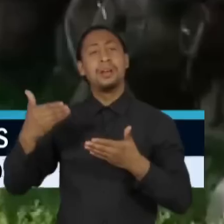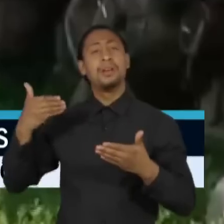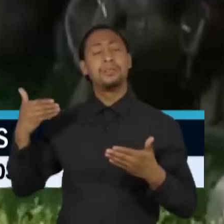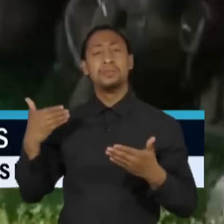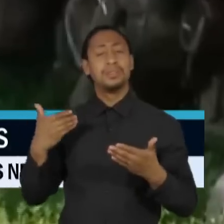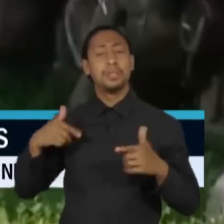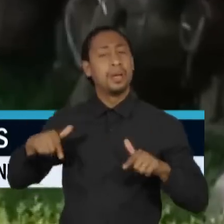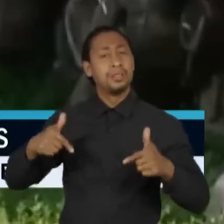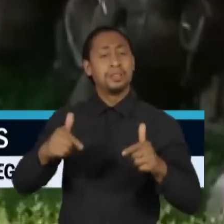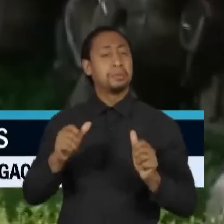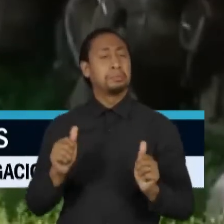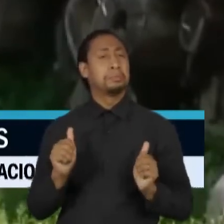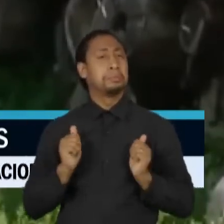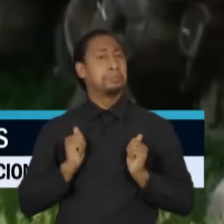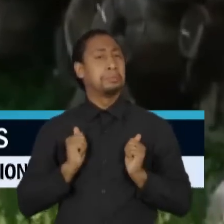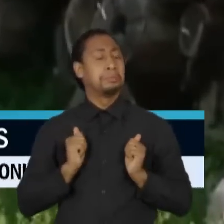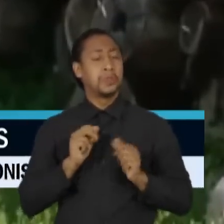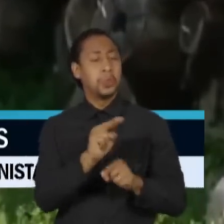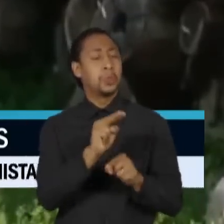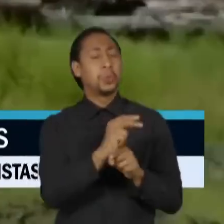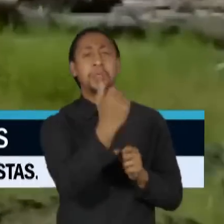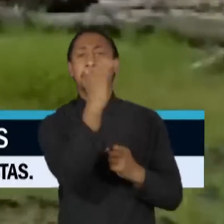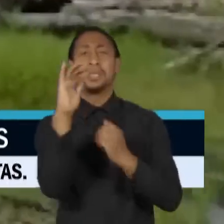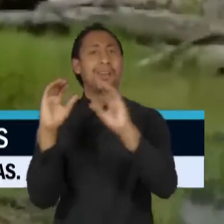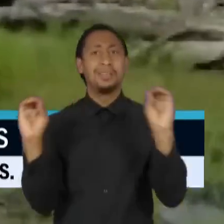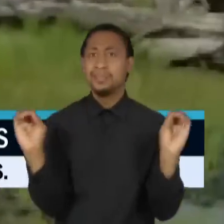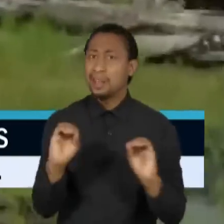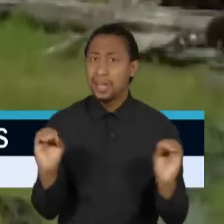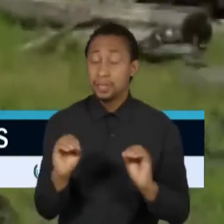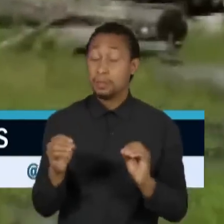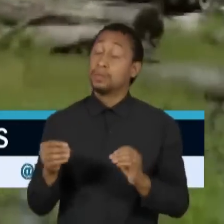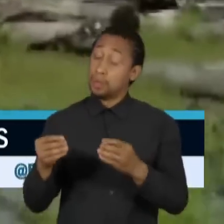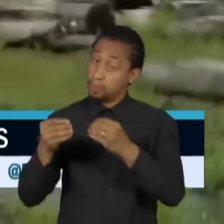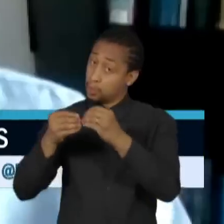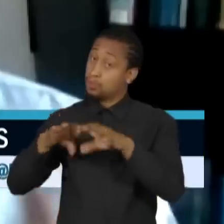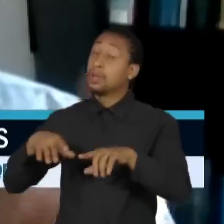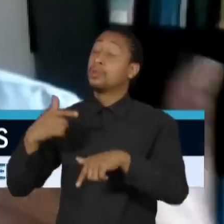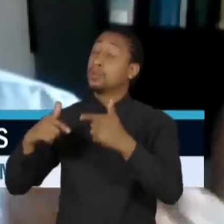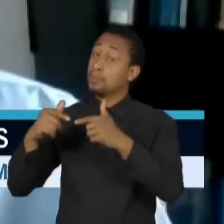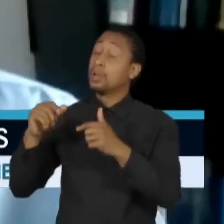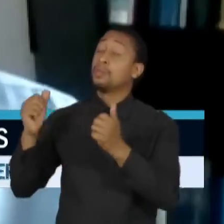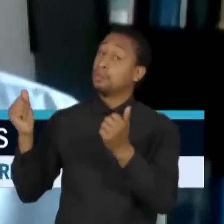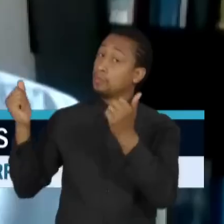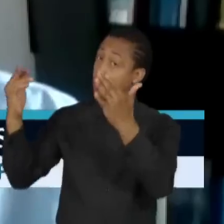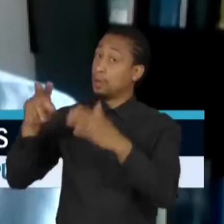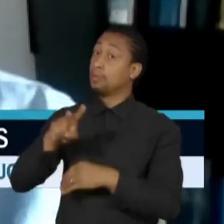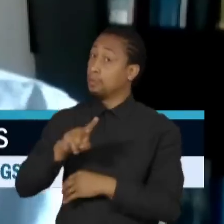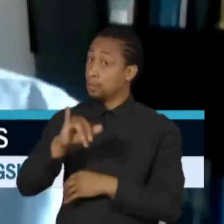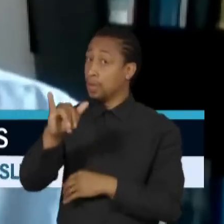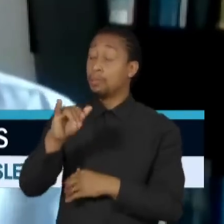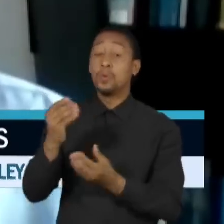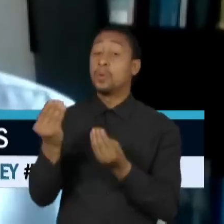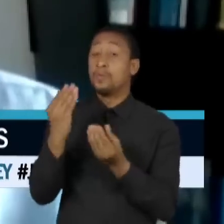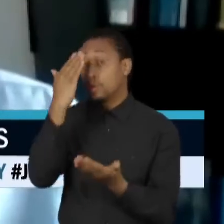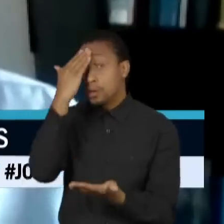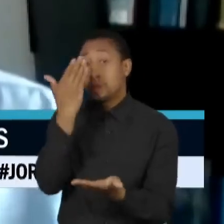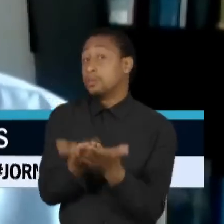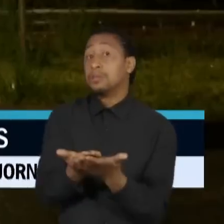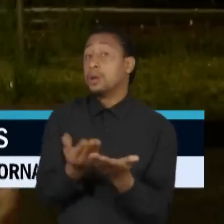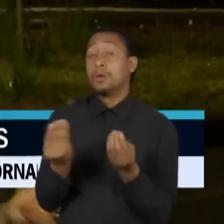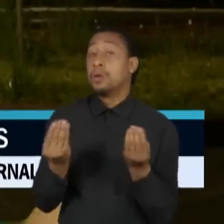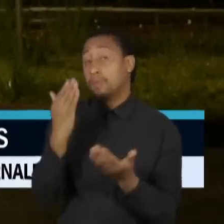por exemplo, no combate ao desmatamento, isso vai prejudicar muito o trabalho dele no exterior, inclusive pela falta de confiança nos seus